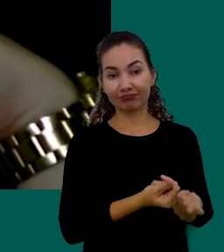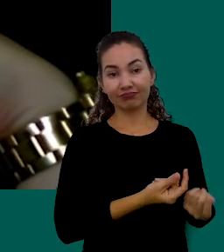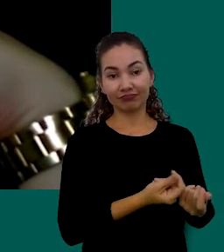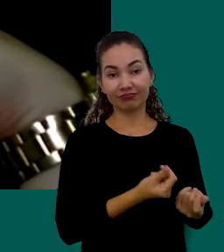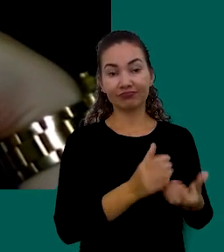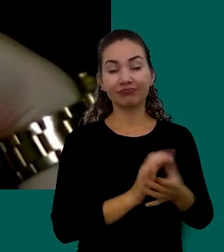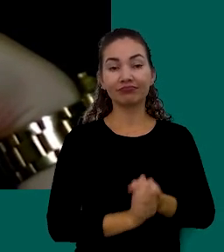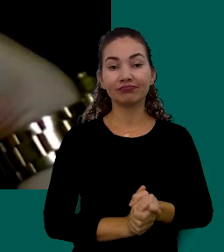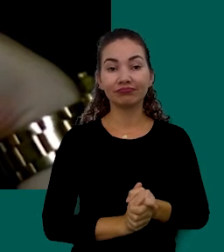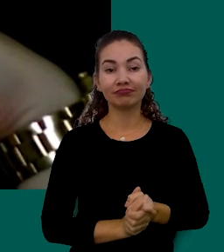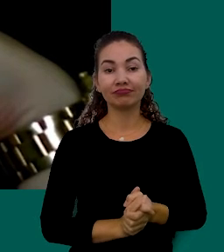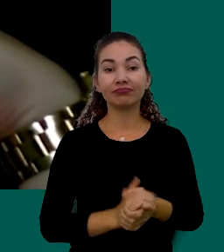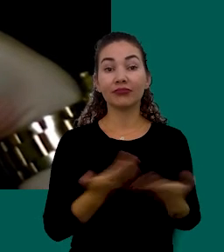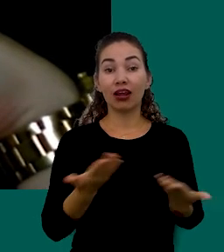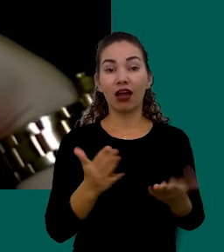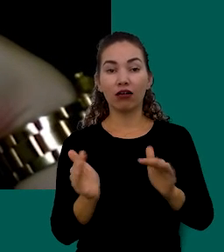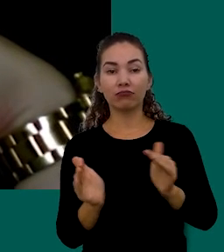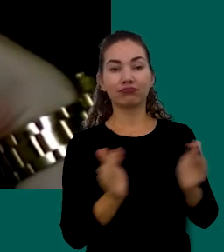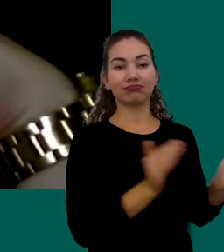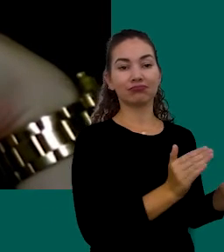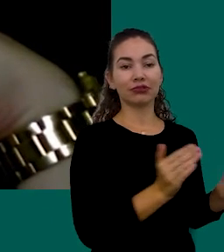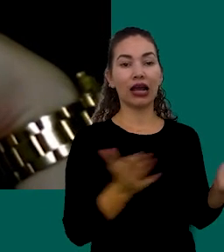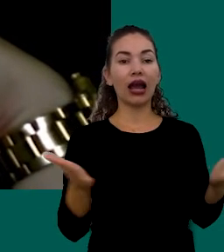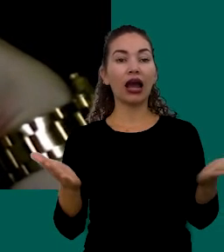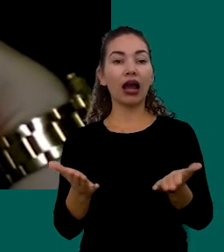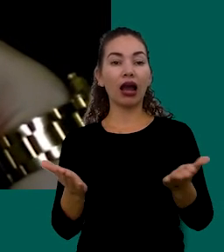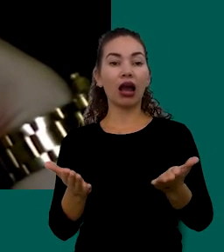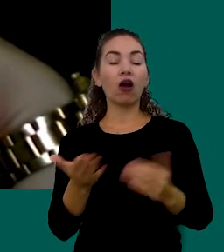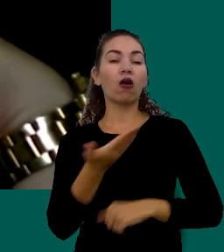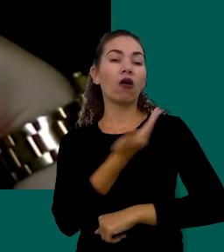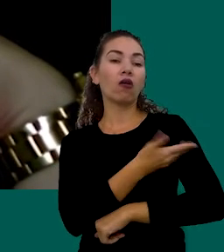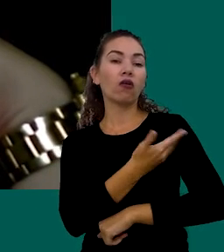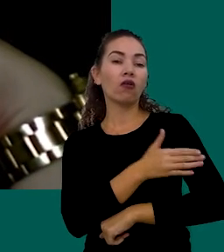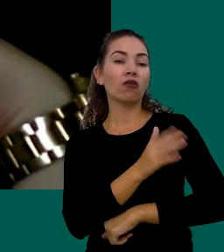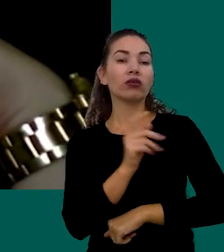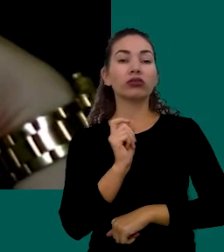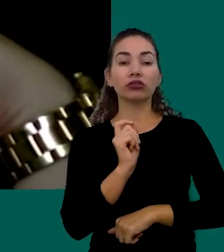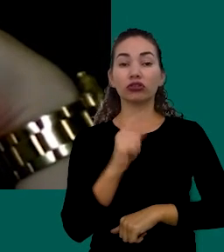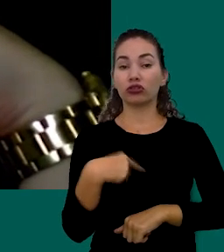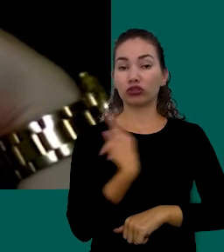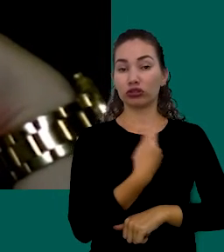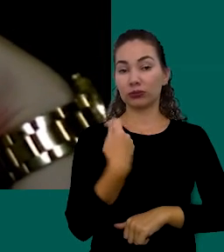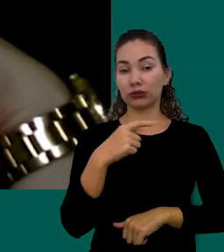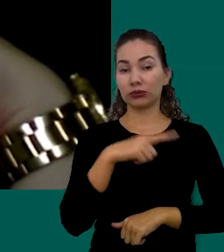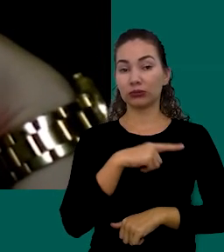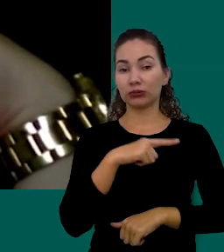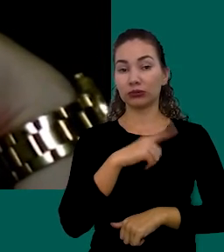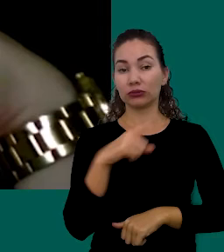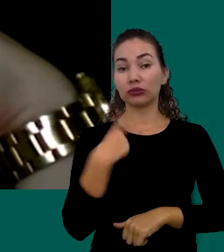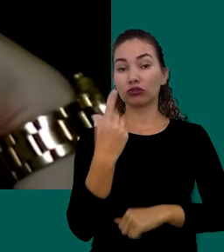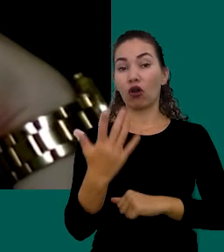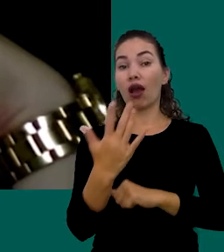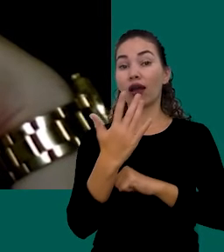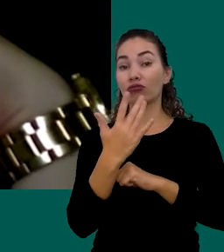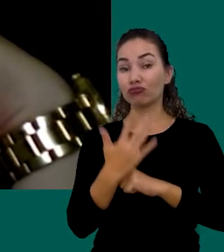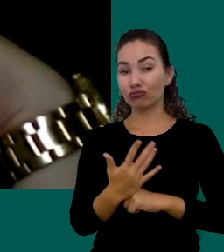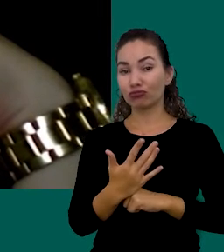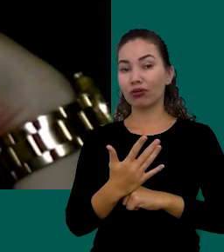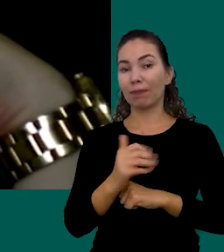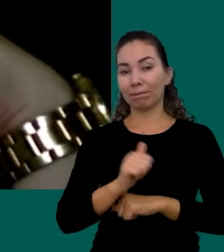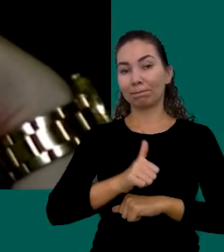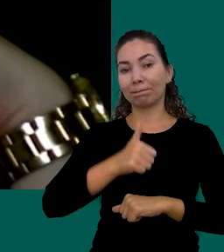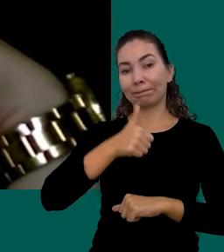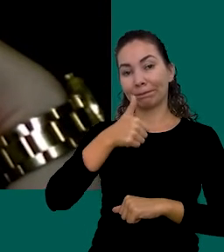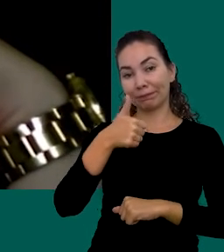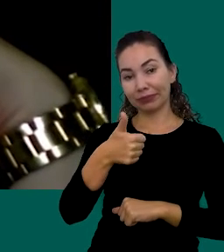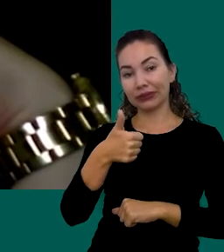Vamos Então Ver Alguns Hábitos Que Devemos Ter E Que Vão Nos Ajudar A Proporcionar